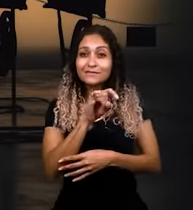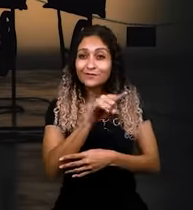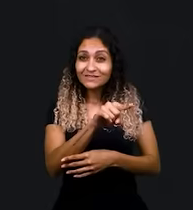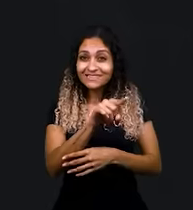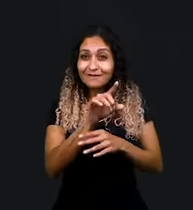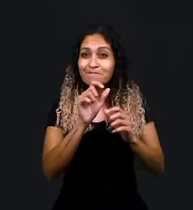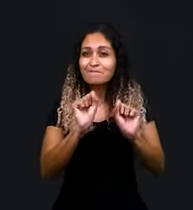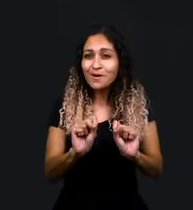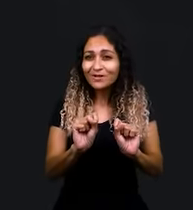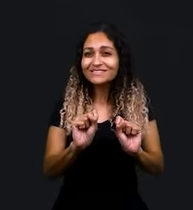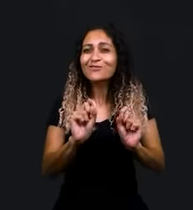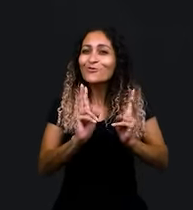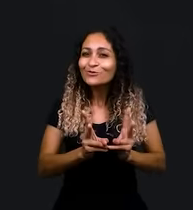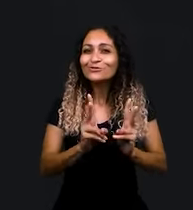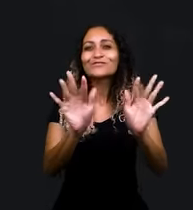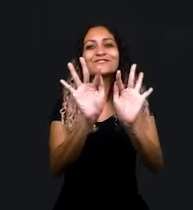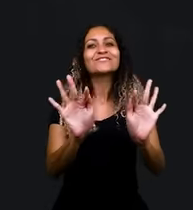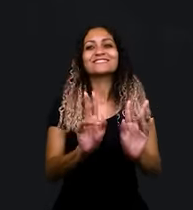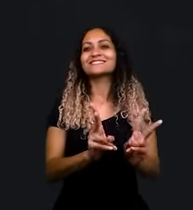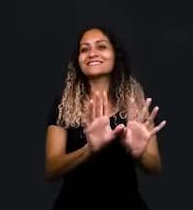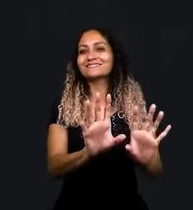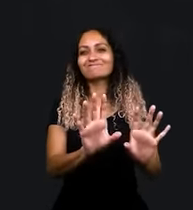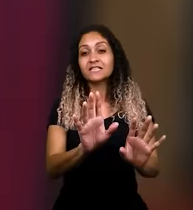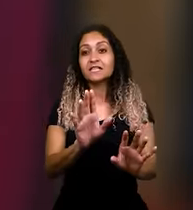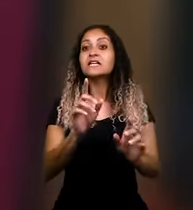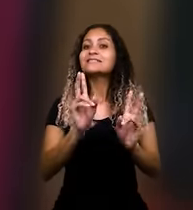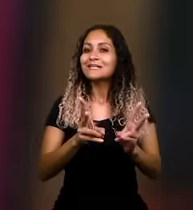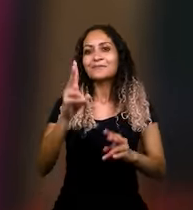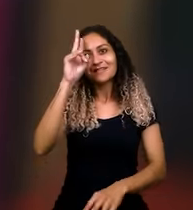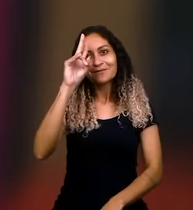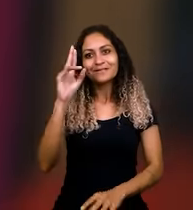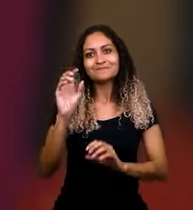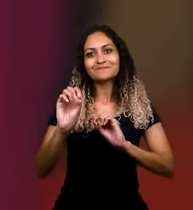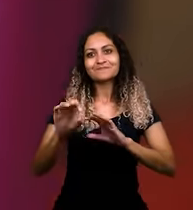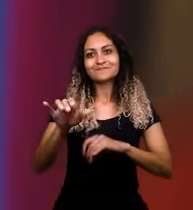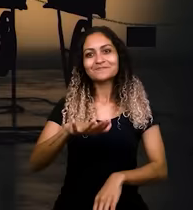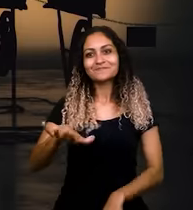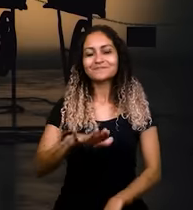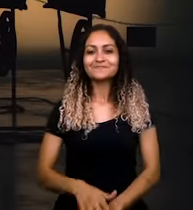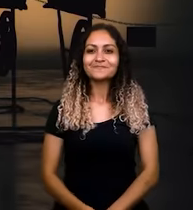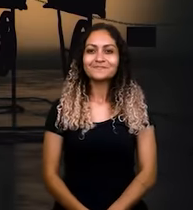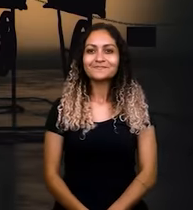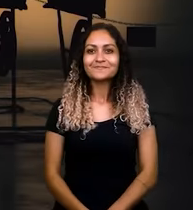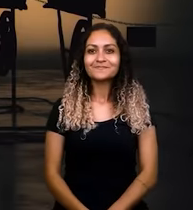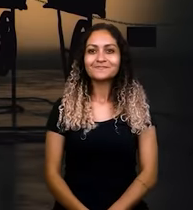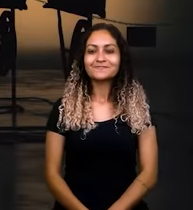comunidade e dizer que se você puder, seja, busque, sempre ser muito feliz. E não esqueça a educação.